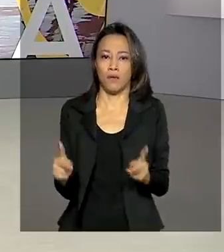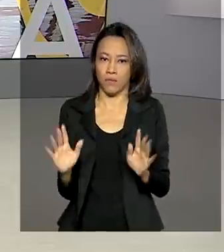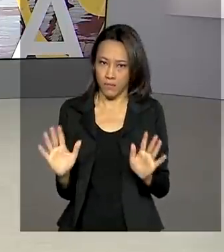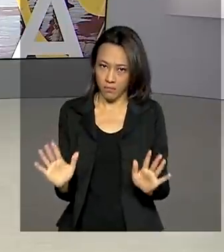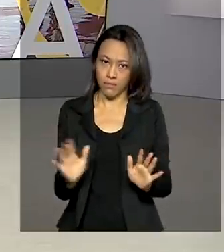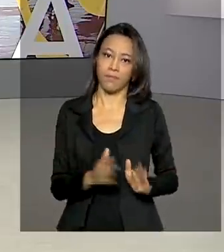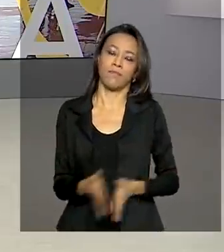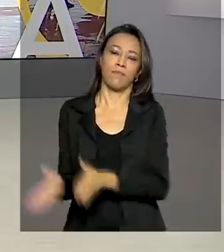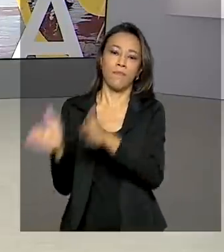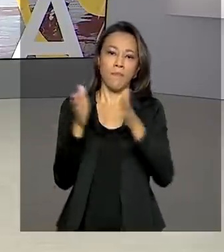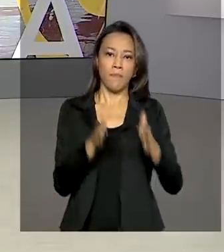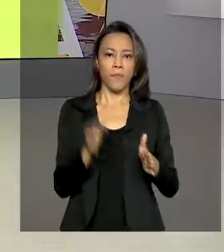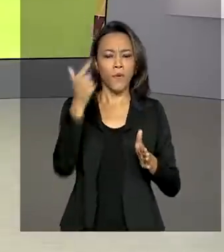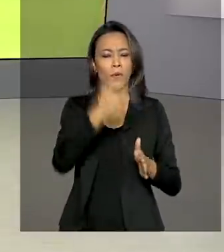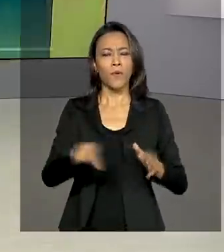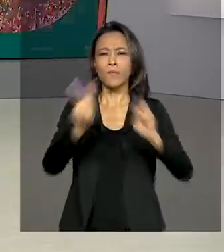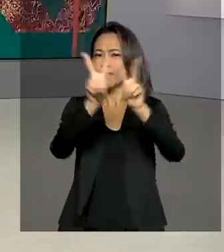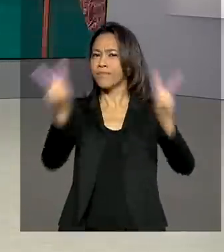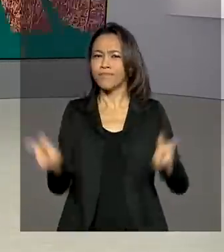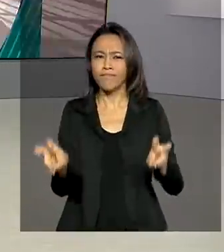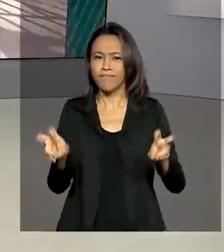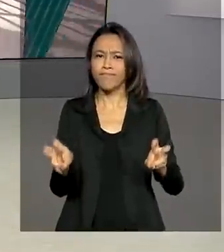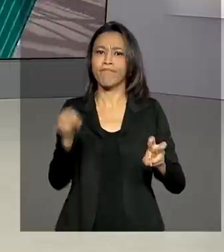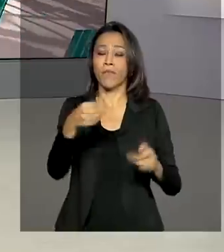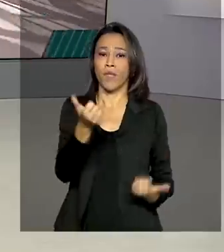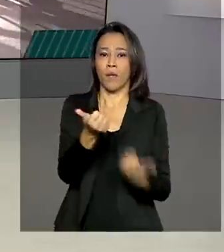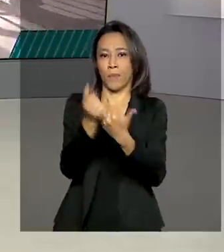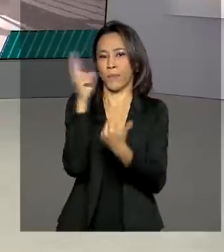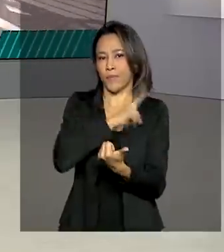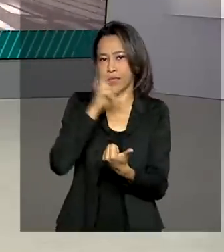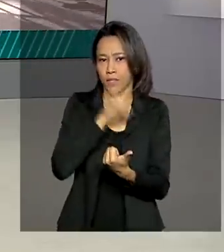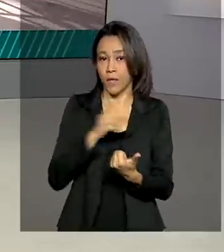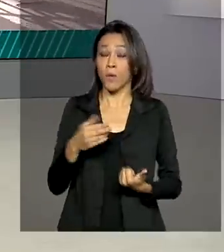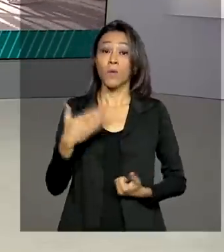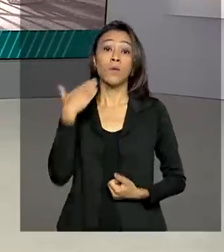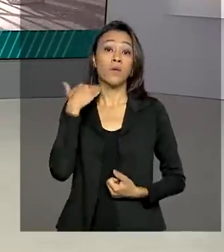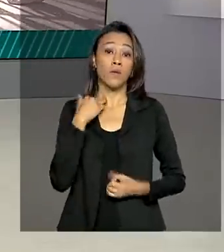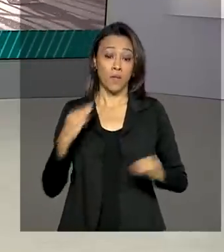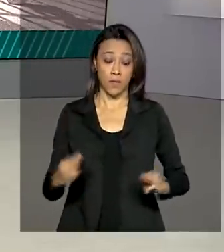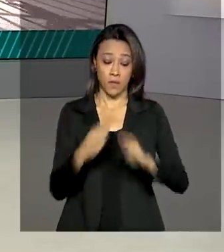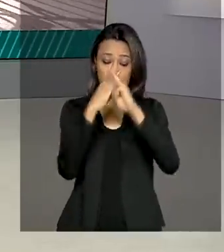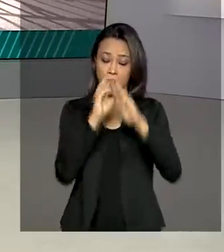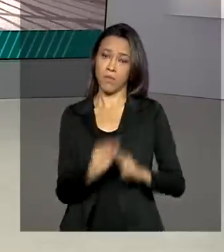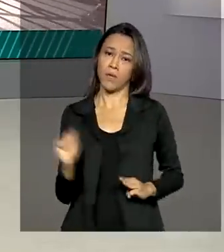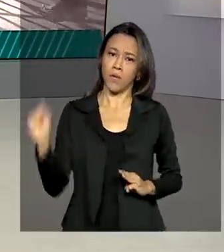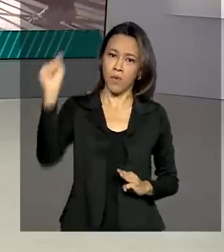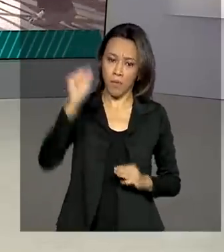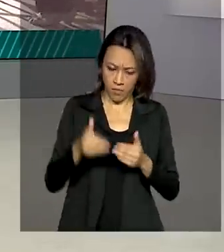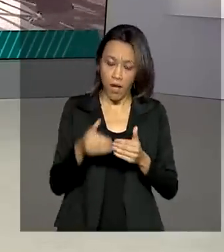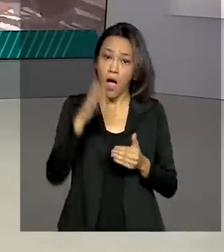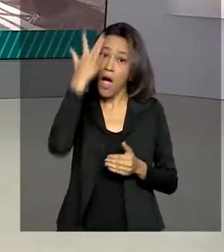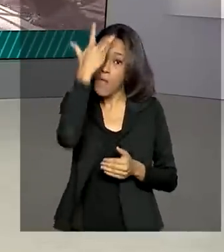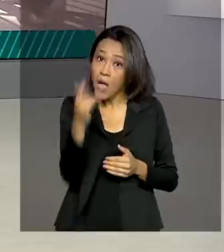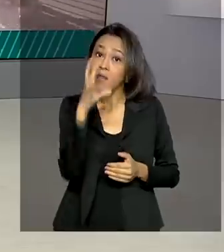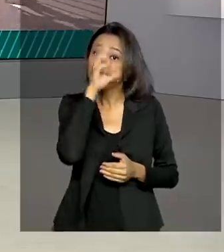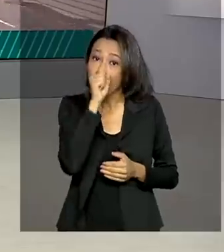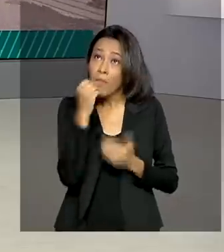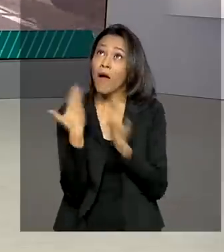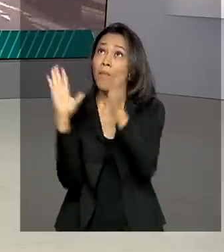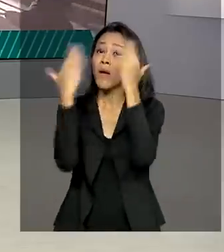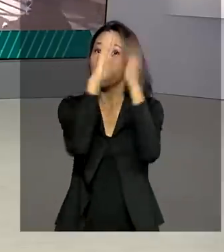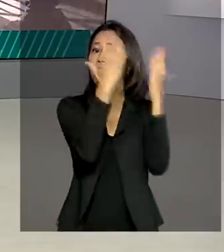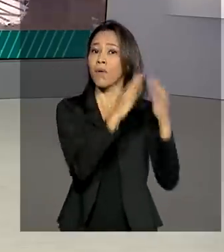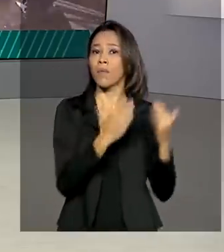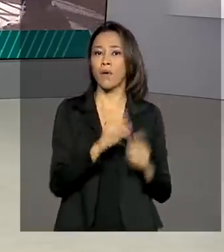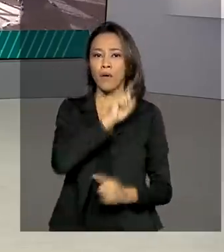Vamos falar de auxílio emergencial. As agências da Caixa vão funcionar neste sábado para o pagamento do benefício e saque